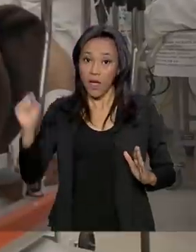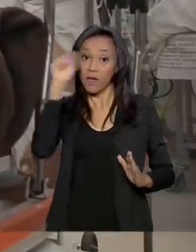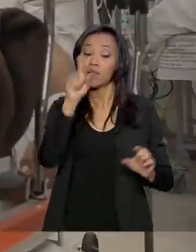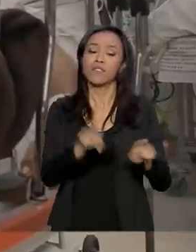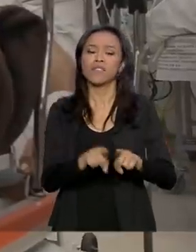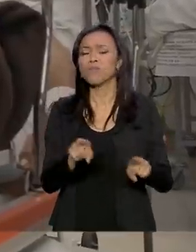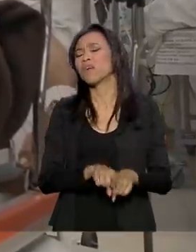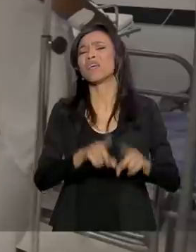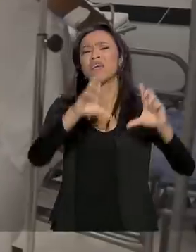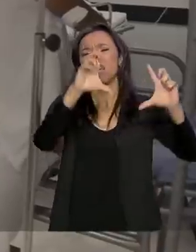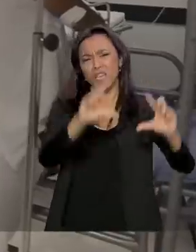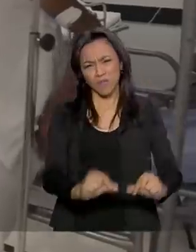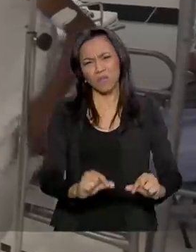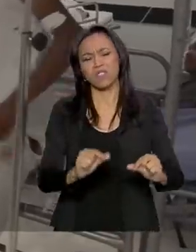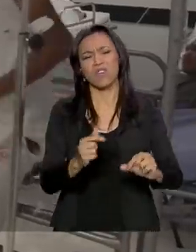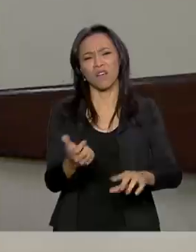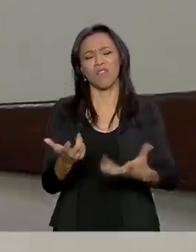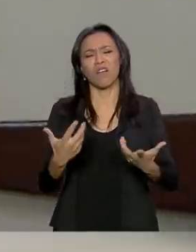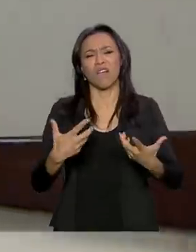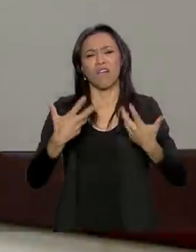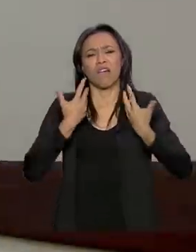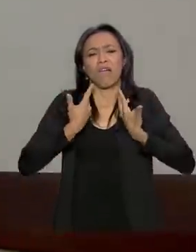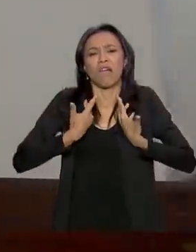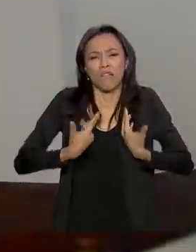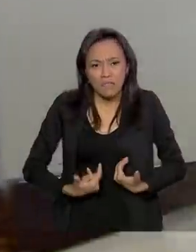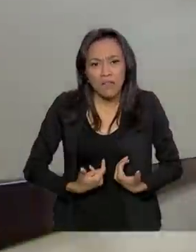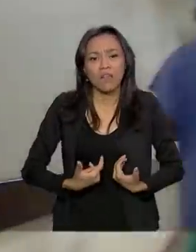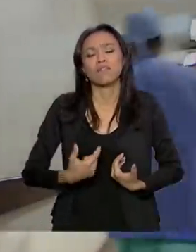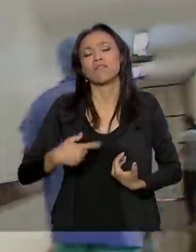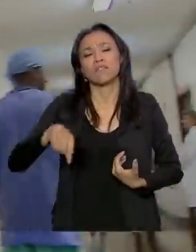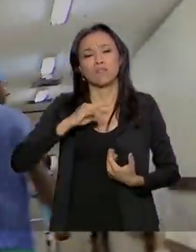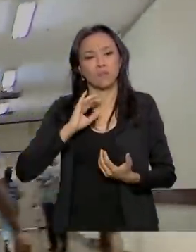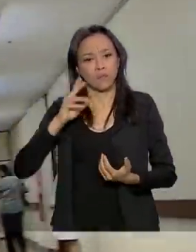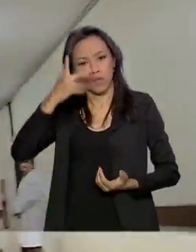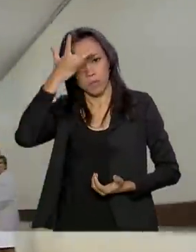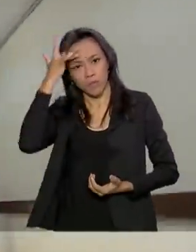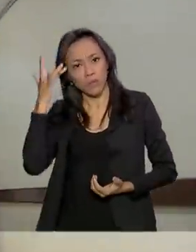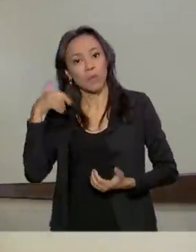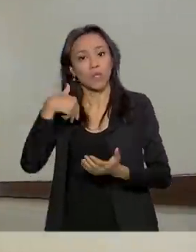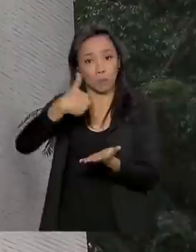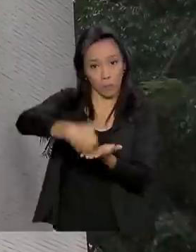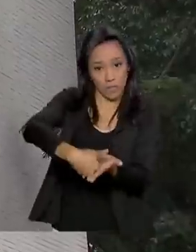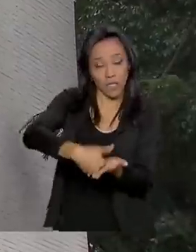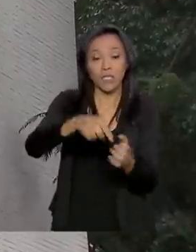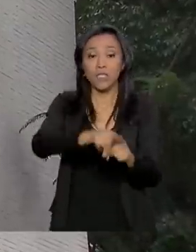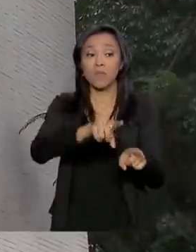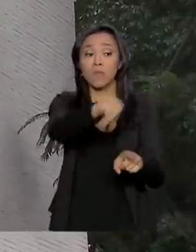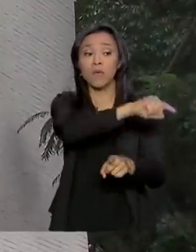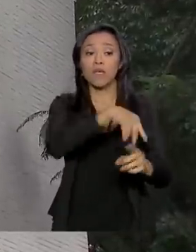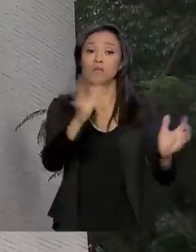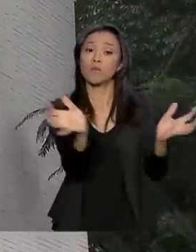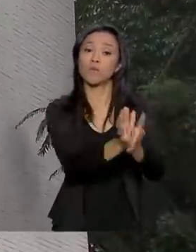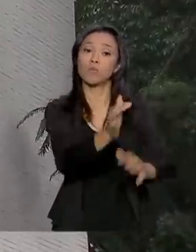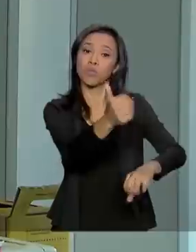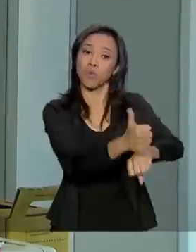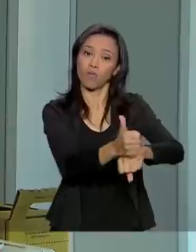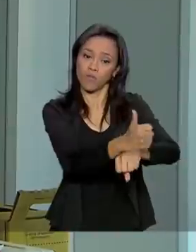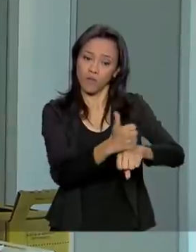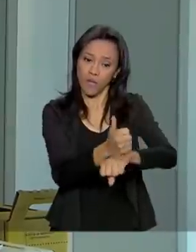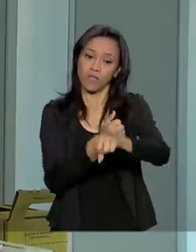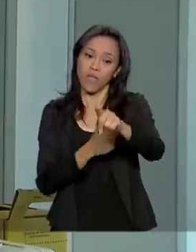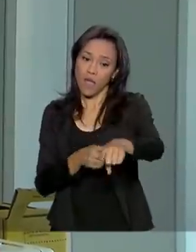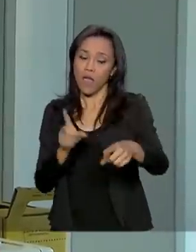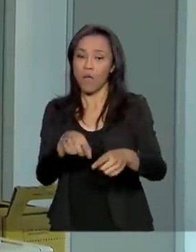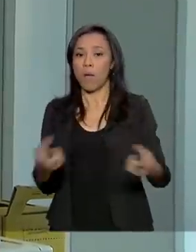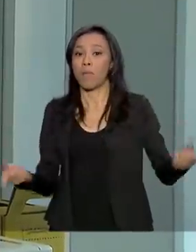desgaste emocional tanto do paciente como da equipe médica. O projeto é uma parceria do Ministério da Saúde com o Hospital Sírio